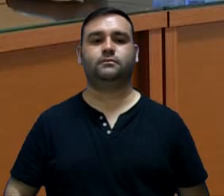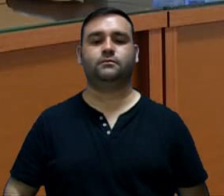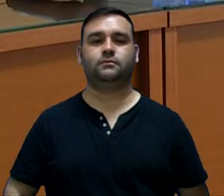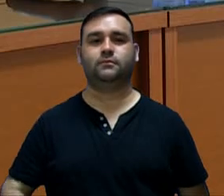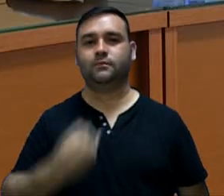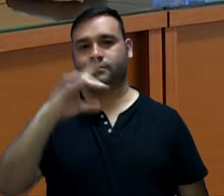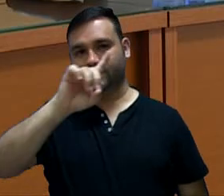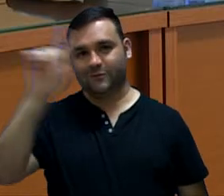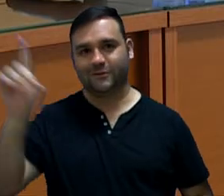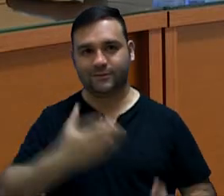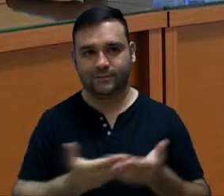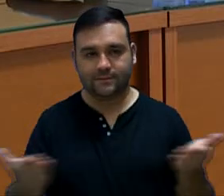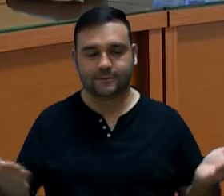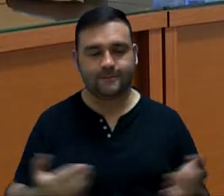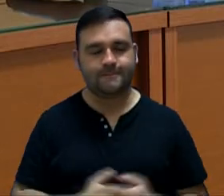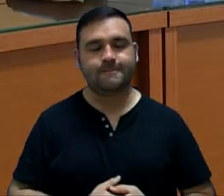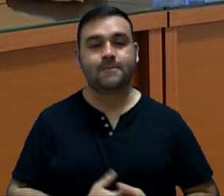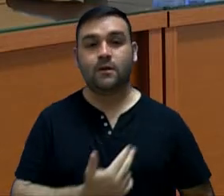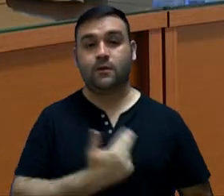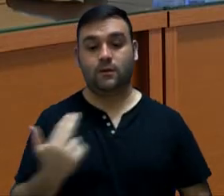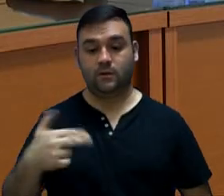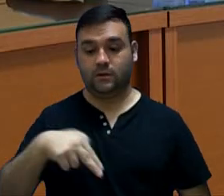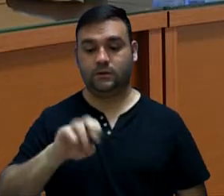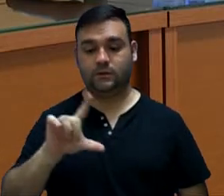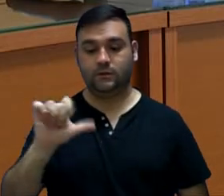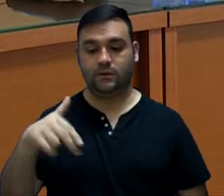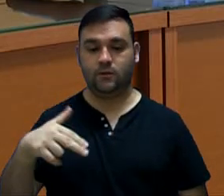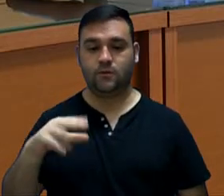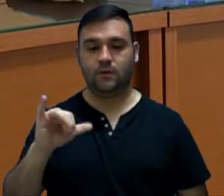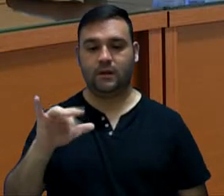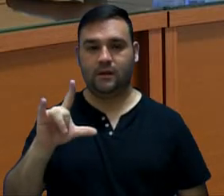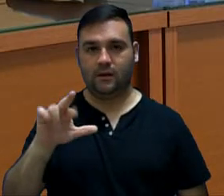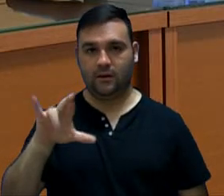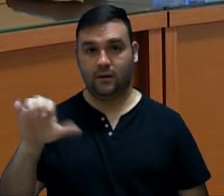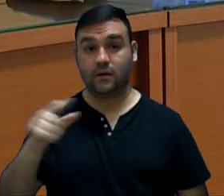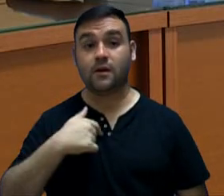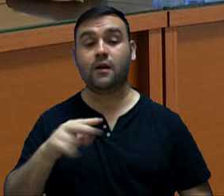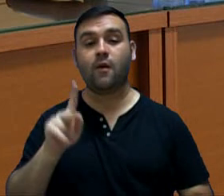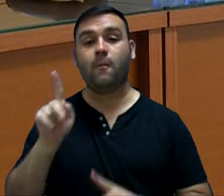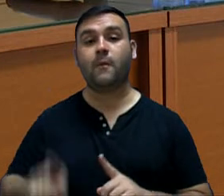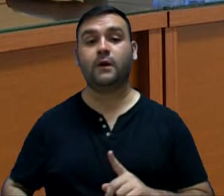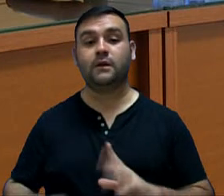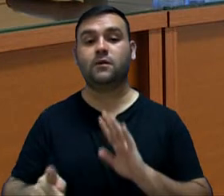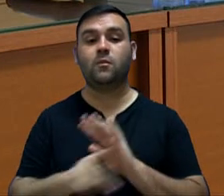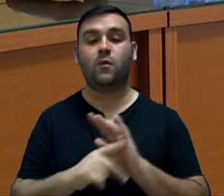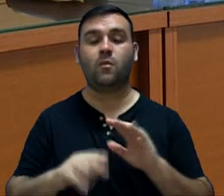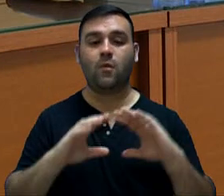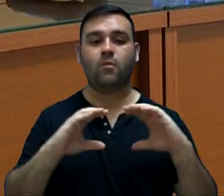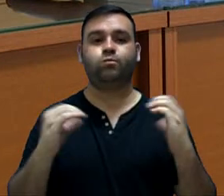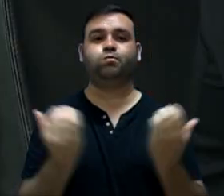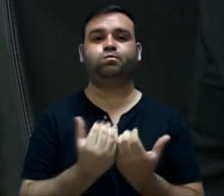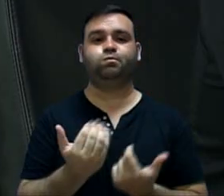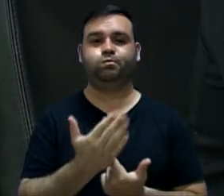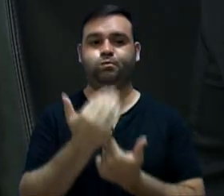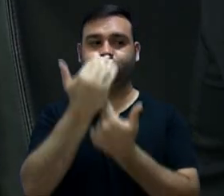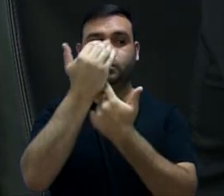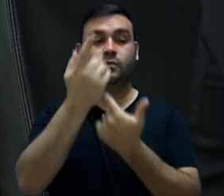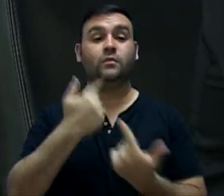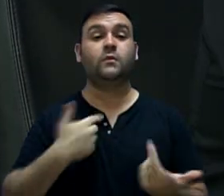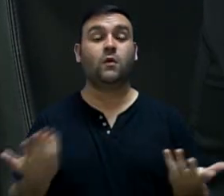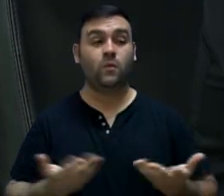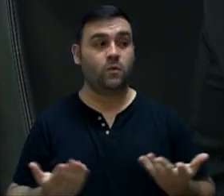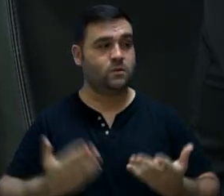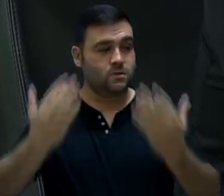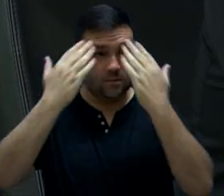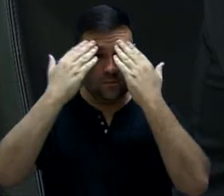Bom dia a todos. Meu nome é Nelson Cancelara, estou como presidente do Parque Tecnológico, e venho aqui, vereador,